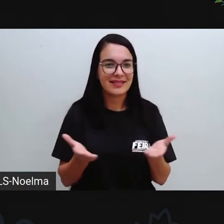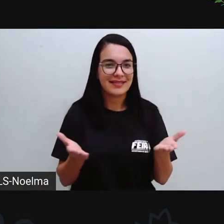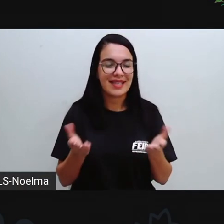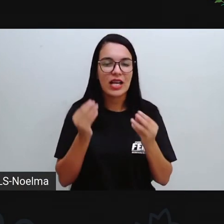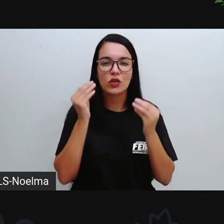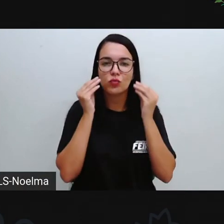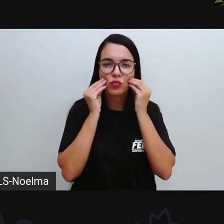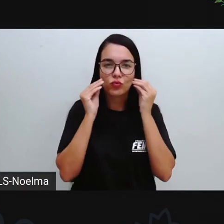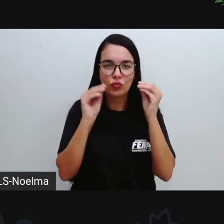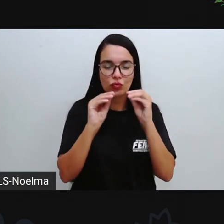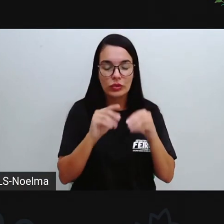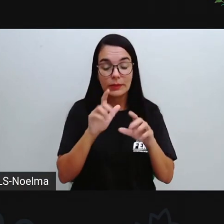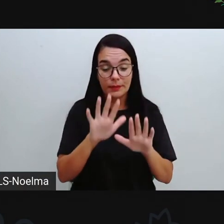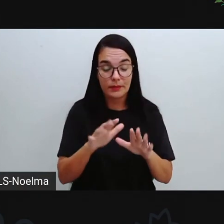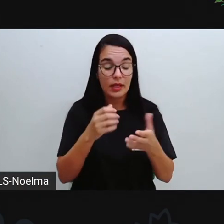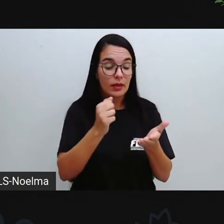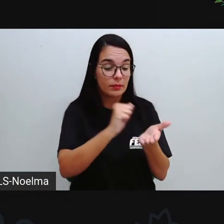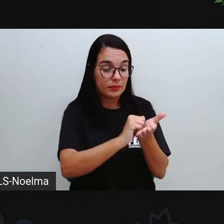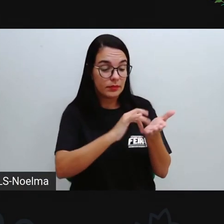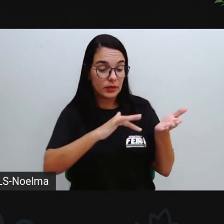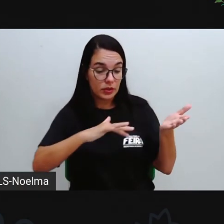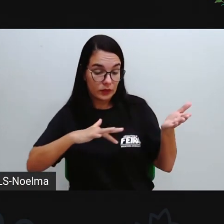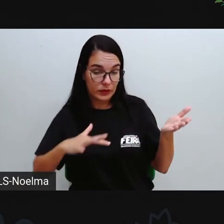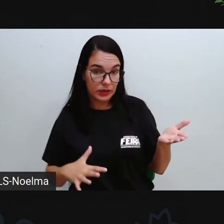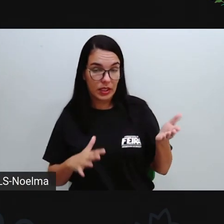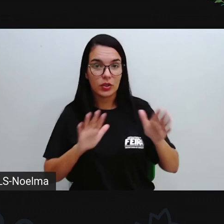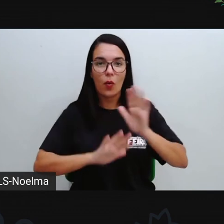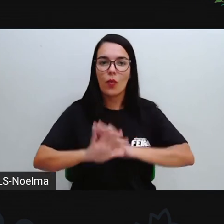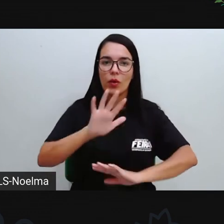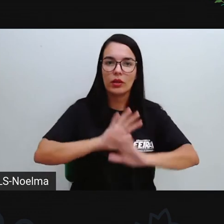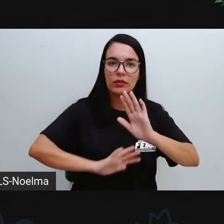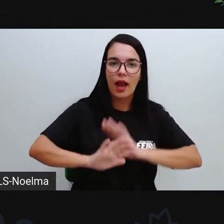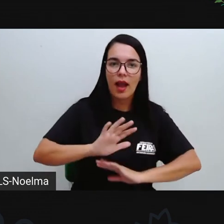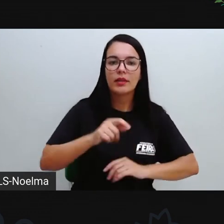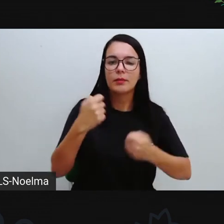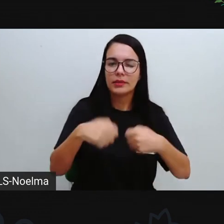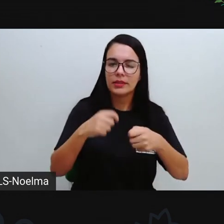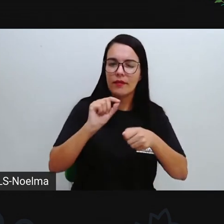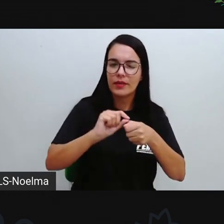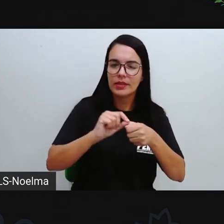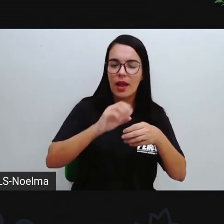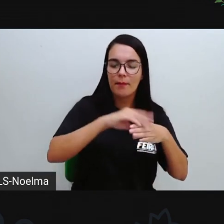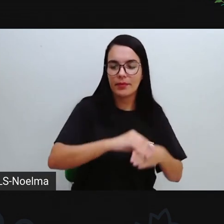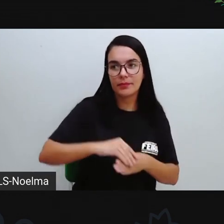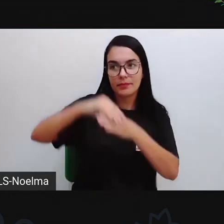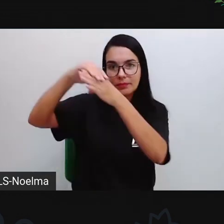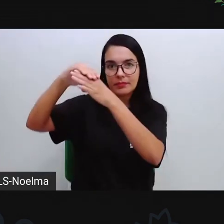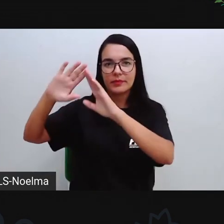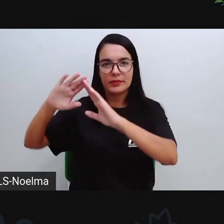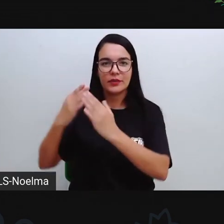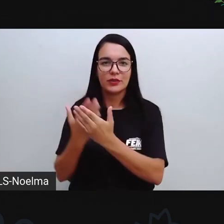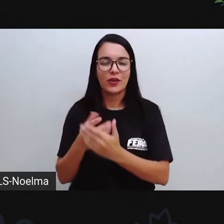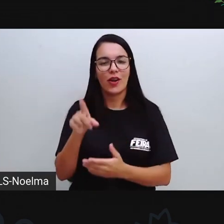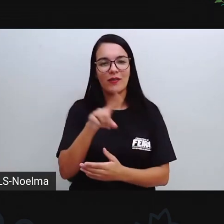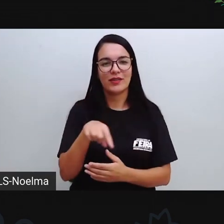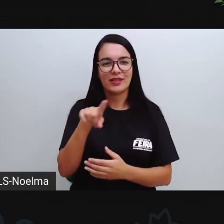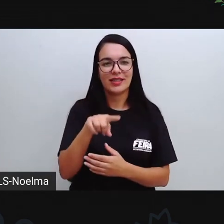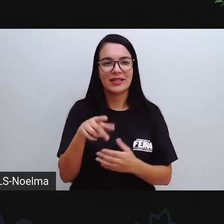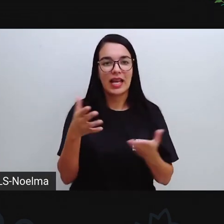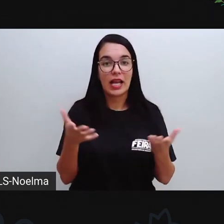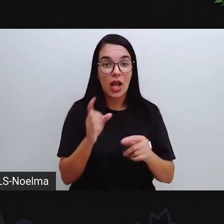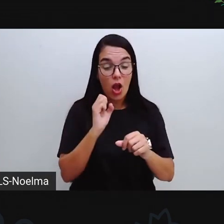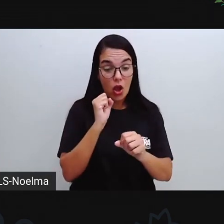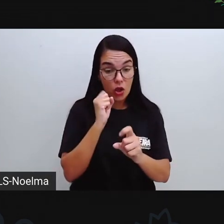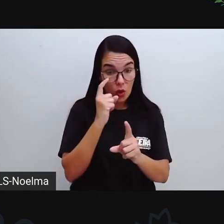por aqui, pega o seu perfil pedagógico, realiza essa atividade com muito cuidado, com muito capricho que deverão ser devolvidas às escolas de vocês. E